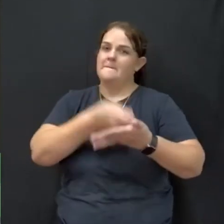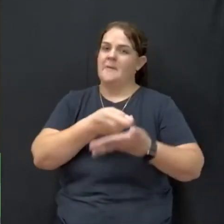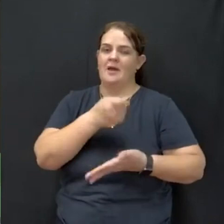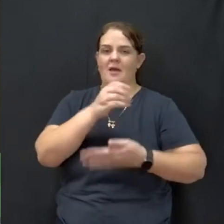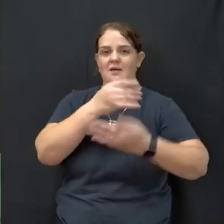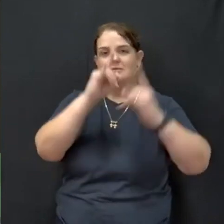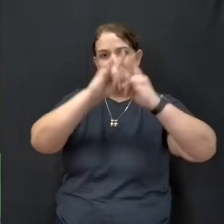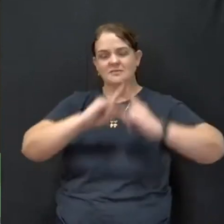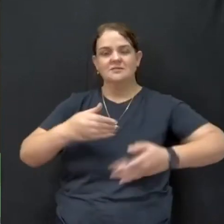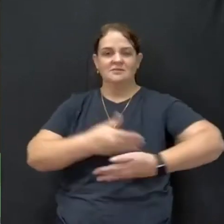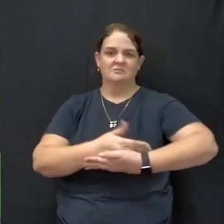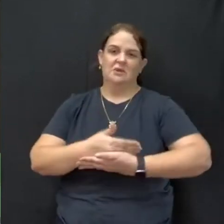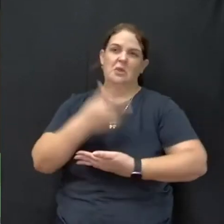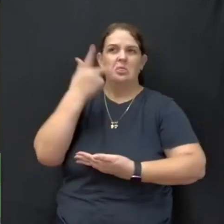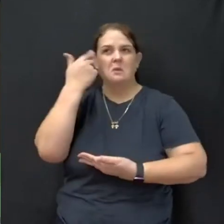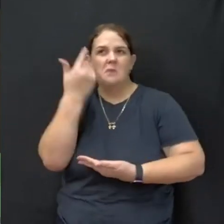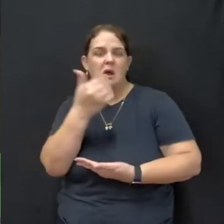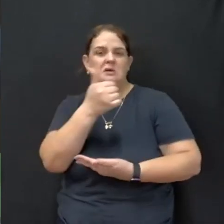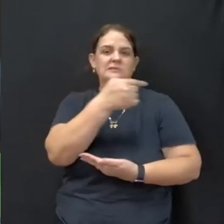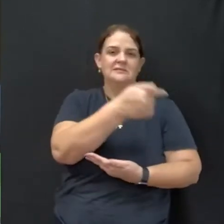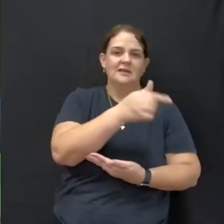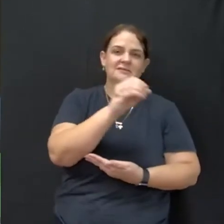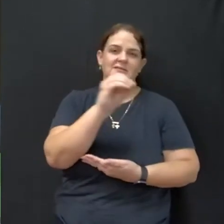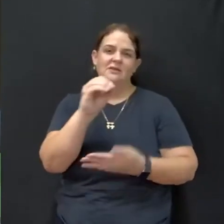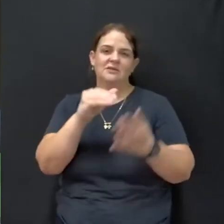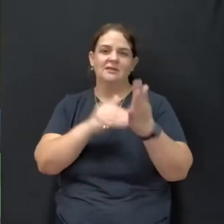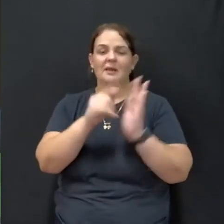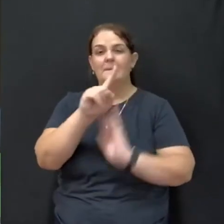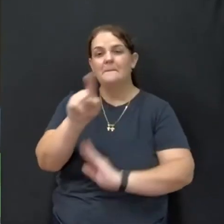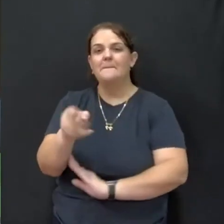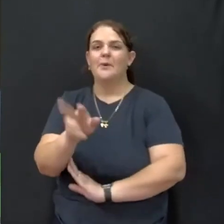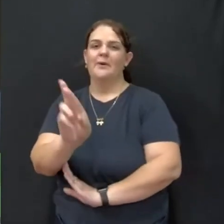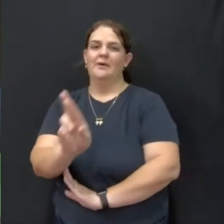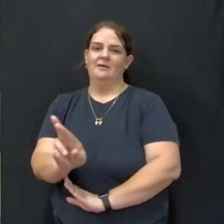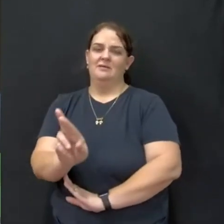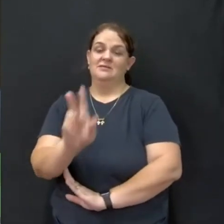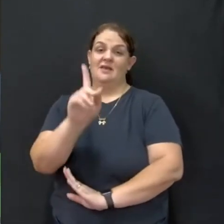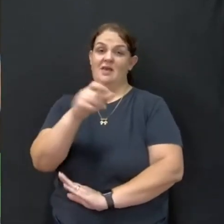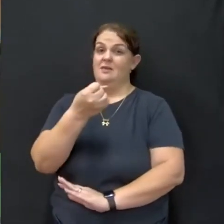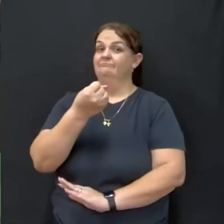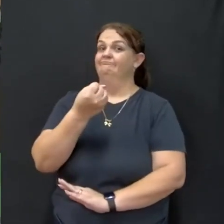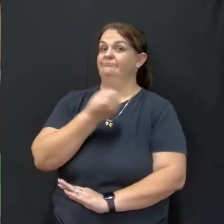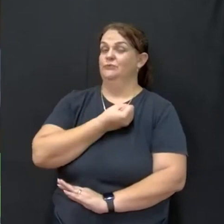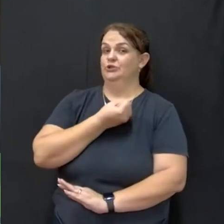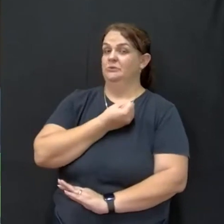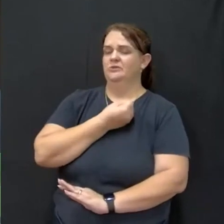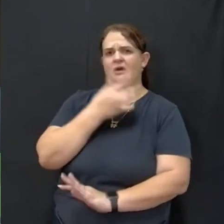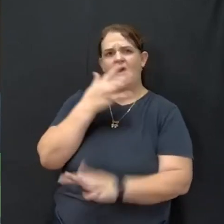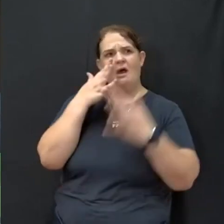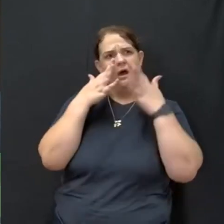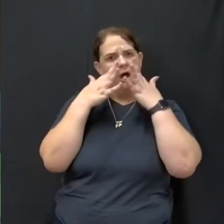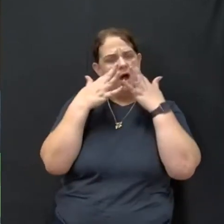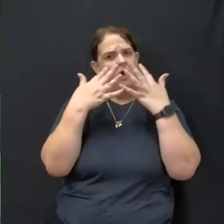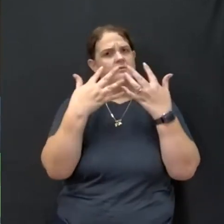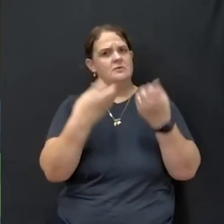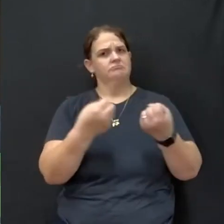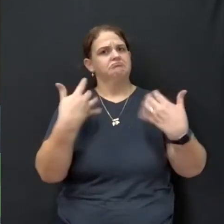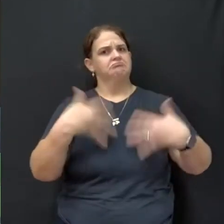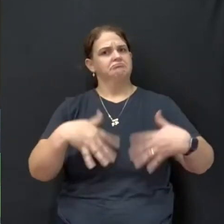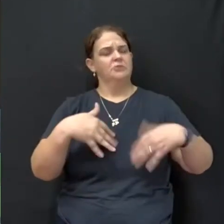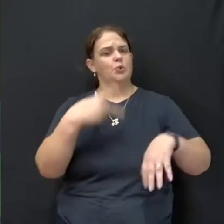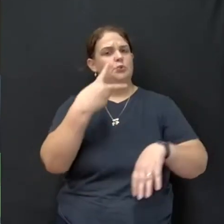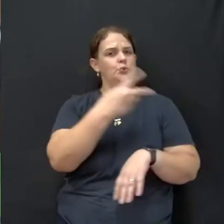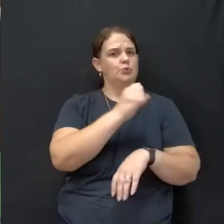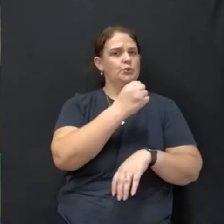hoje normal é 700 a 1 mil reais. Então é um número assim que chama 281